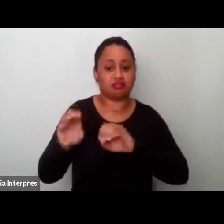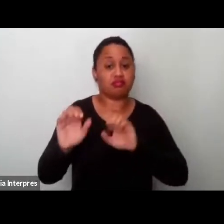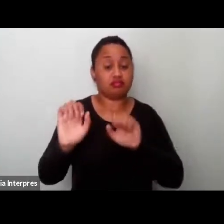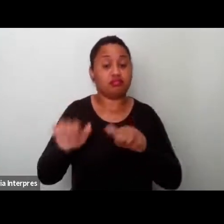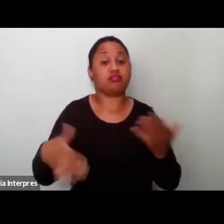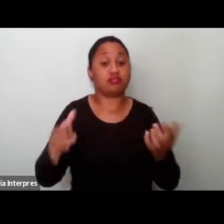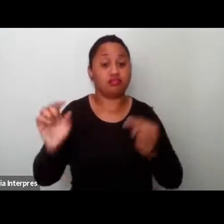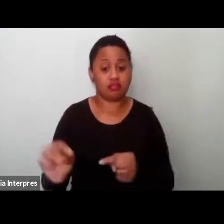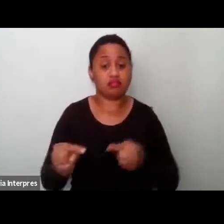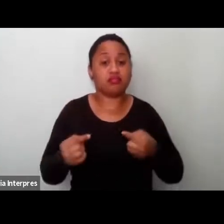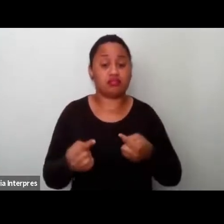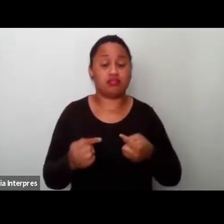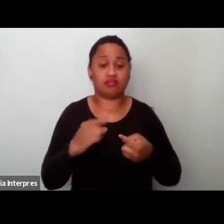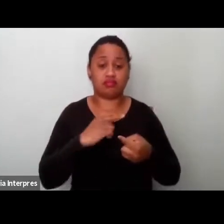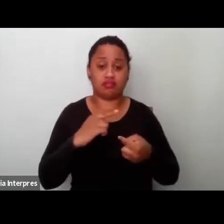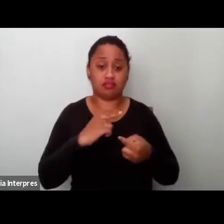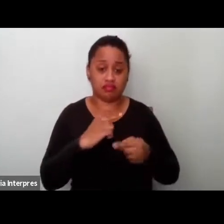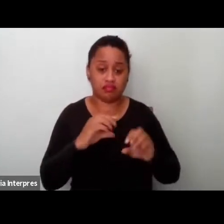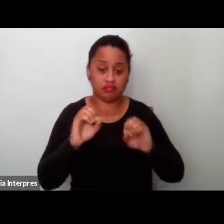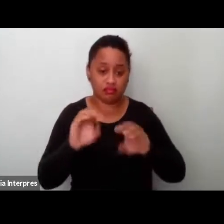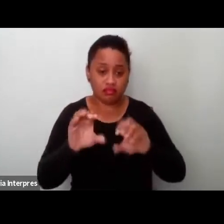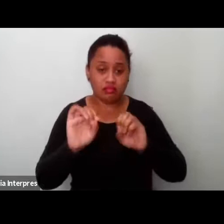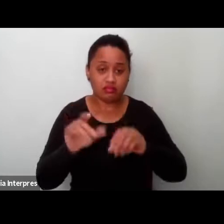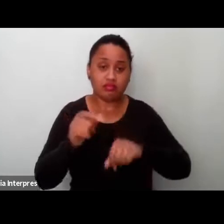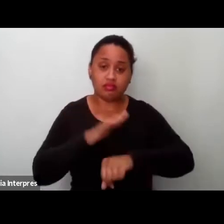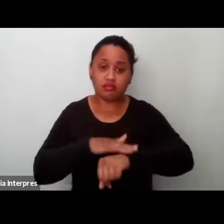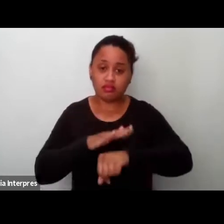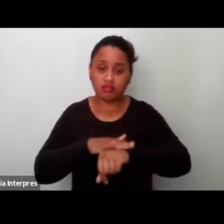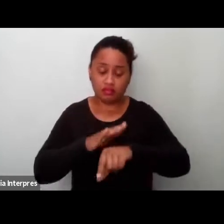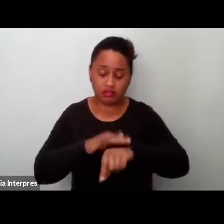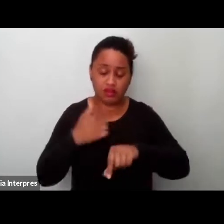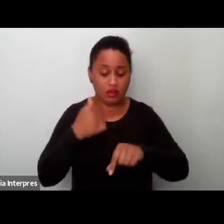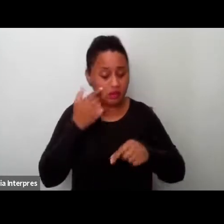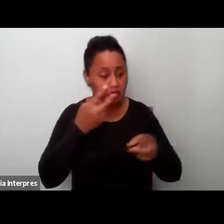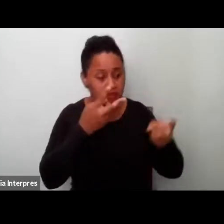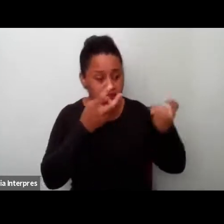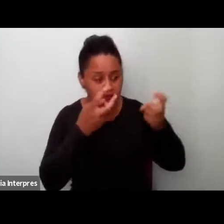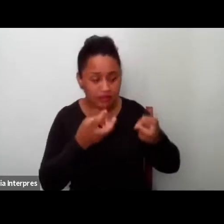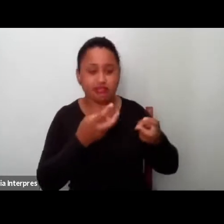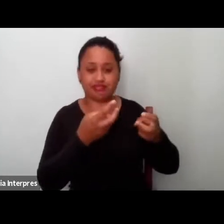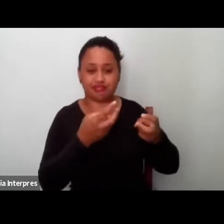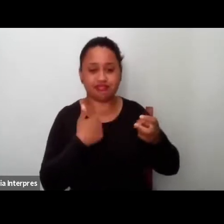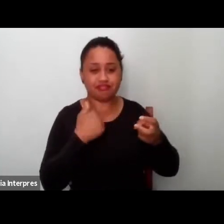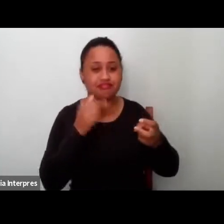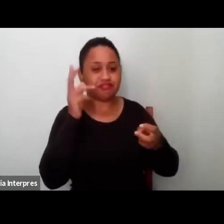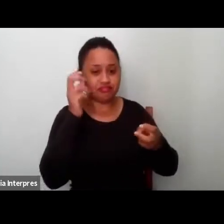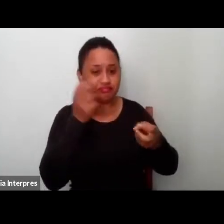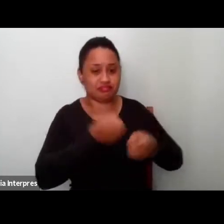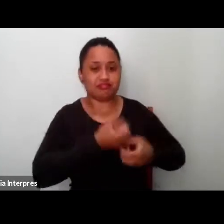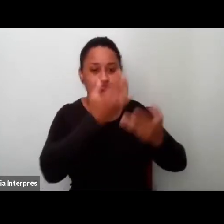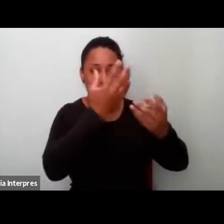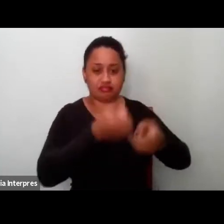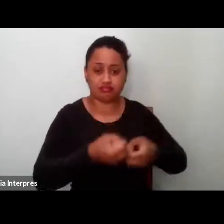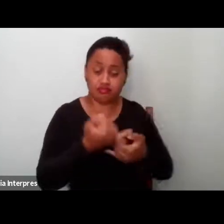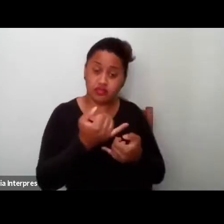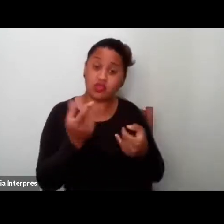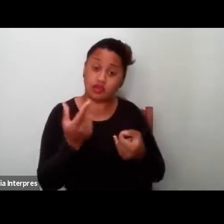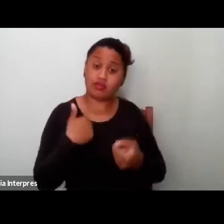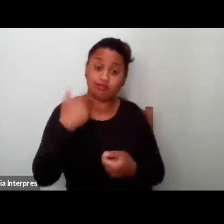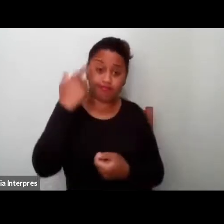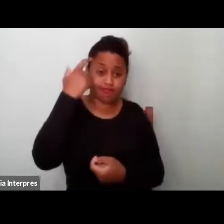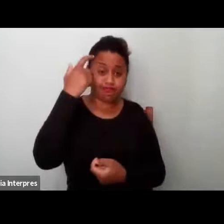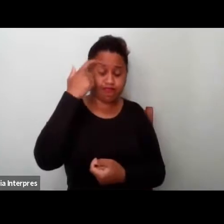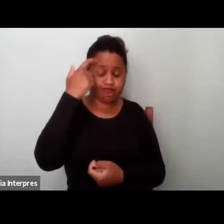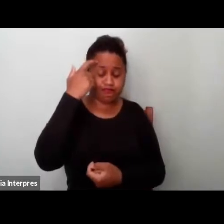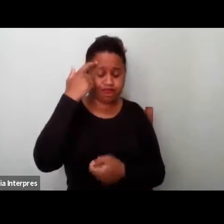desafio da educação nesse momento, ouvindo a fala de vocês, é pensar nisso, né? Como que a gente